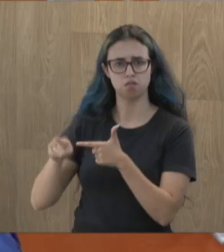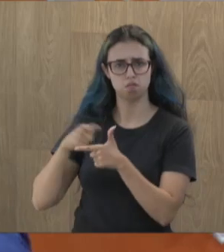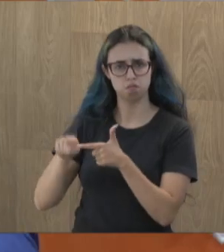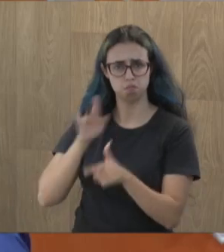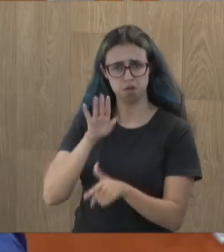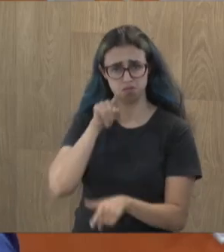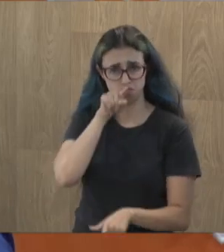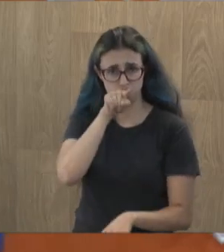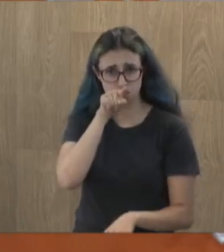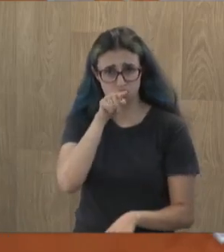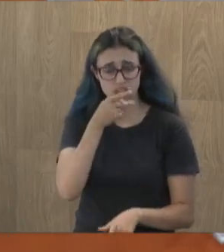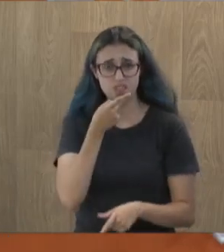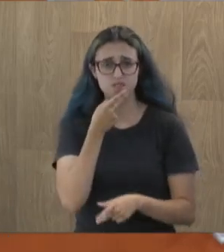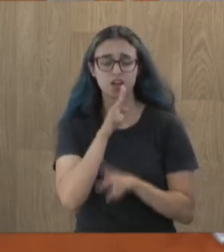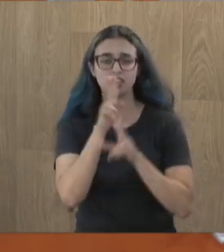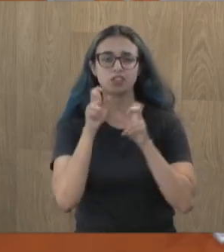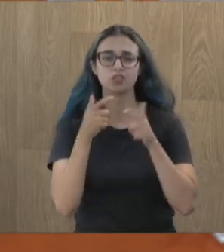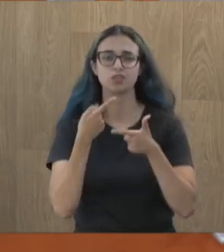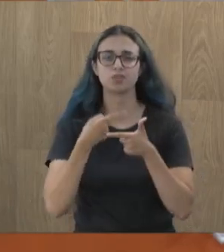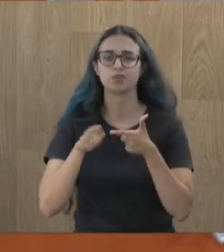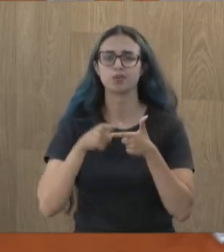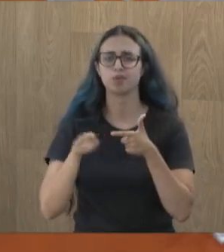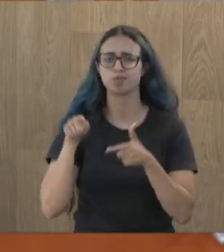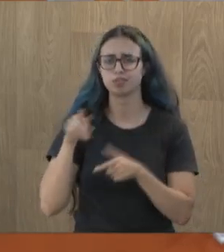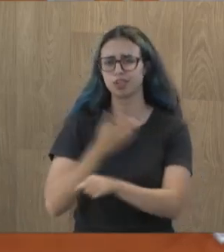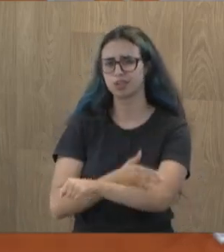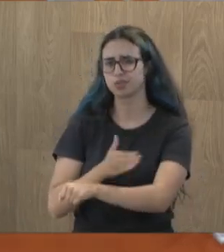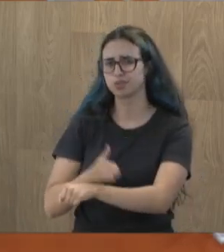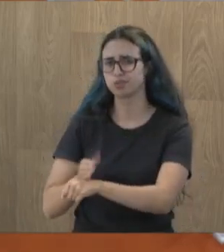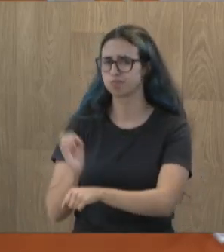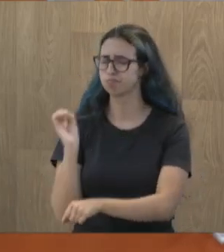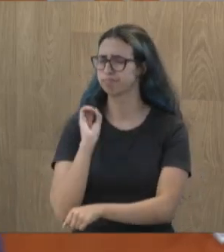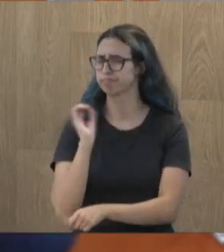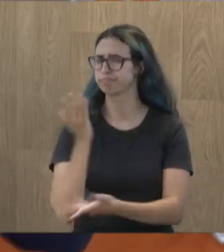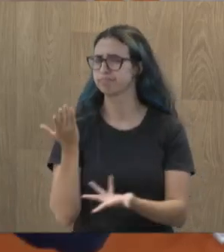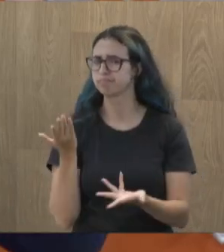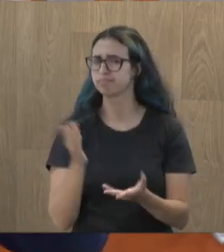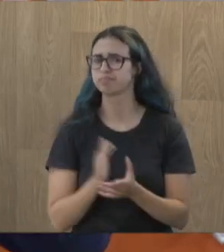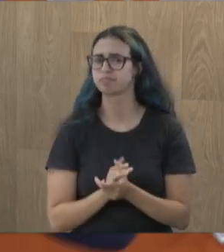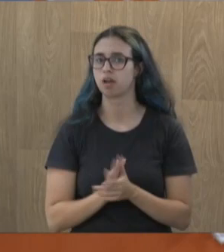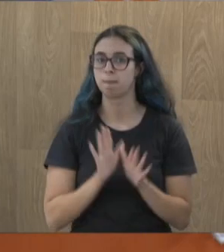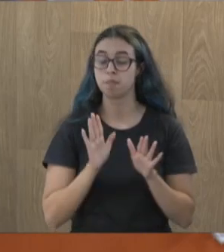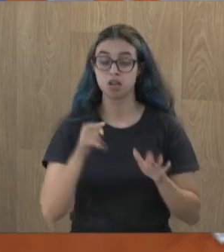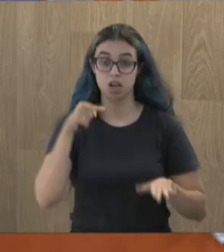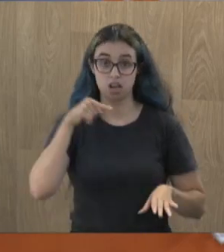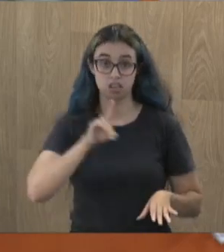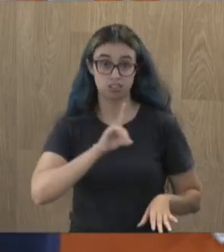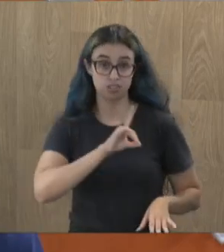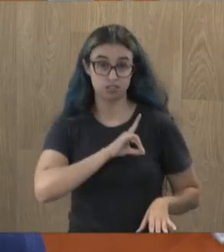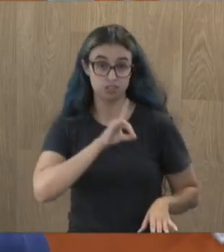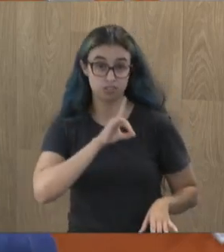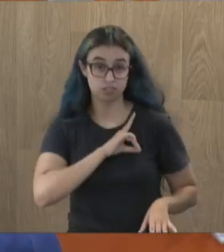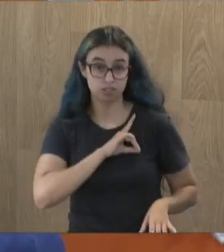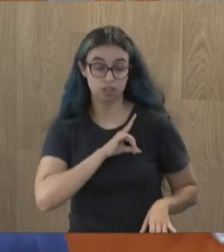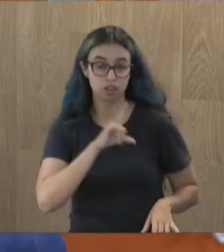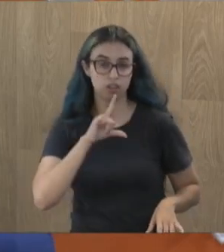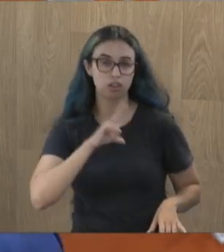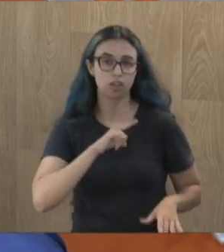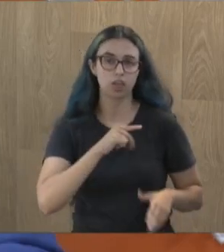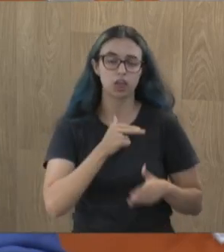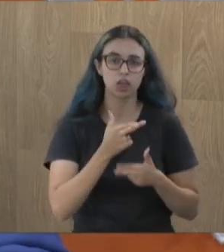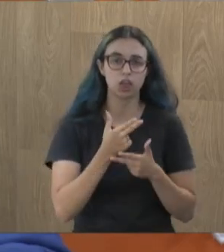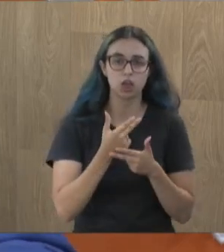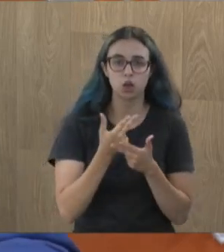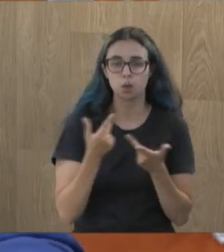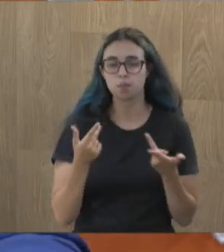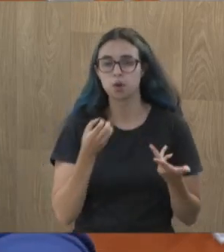dos problemas. Você só aplaude as soluções. E Divinópolis, você pode trazer 15 mil soluções, que você é